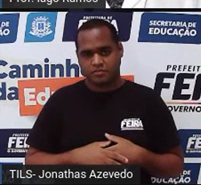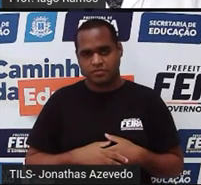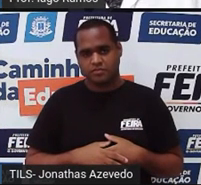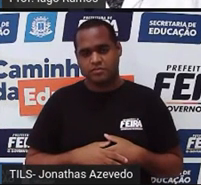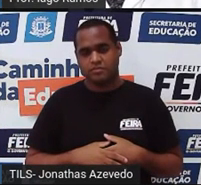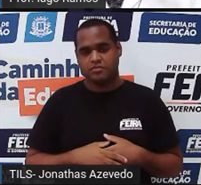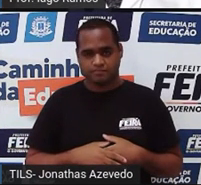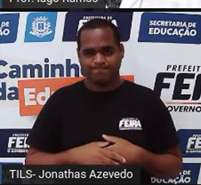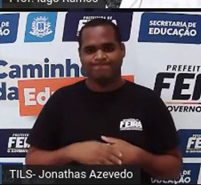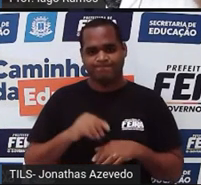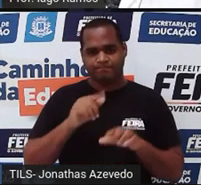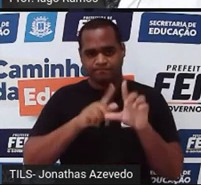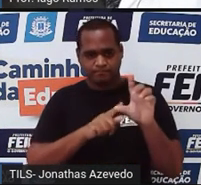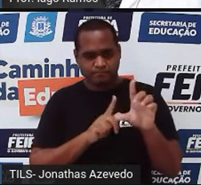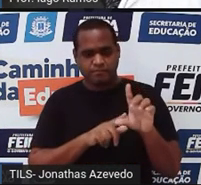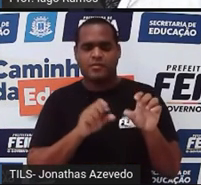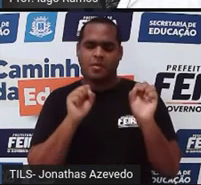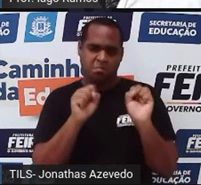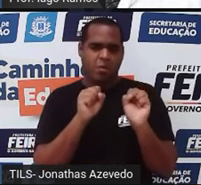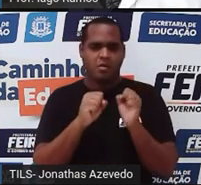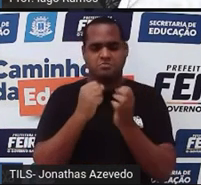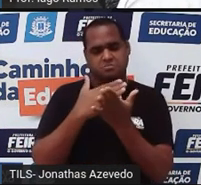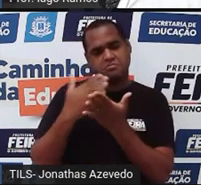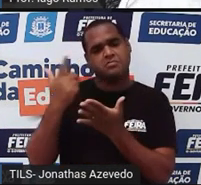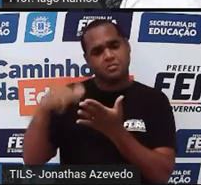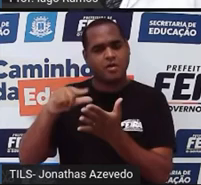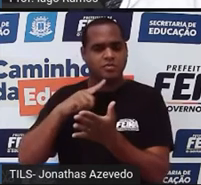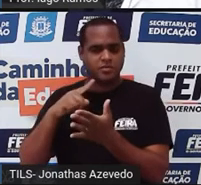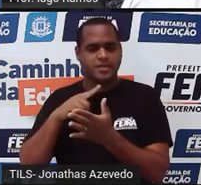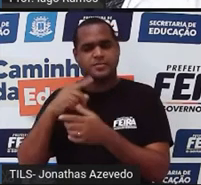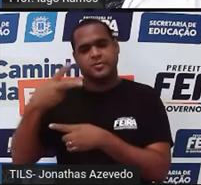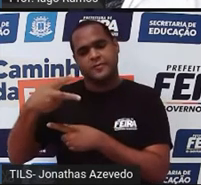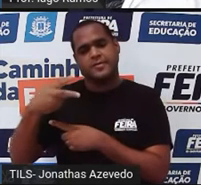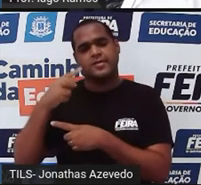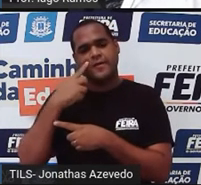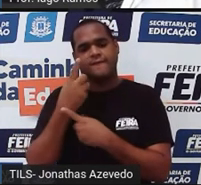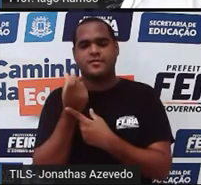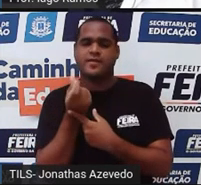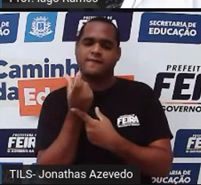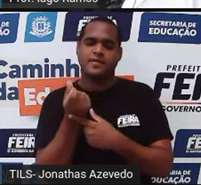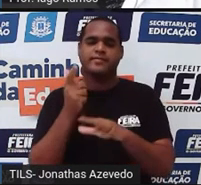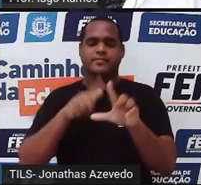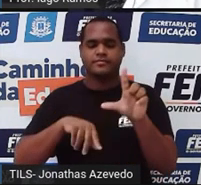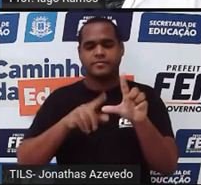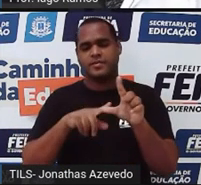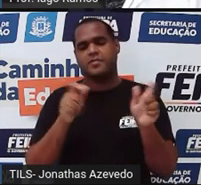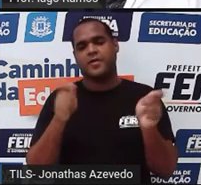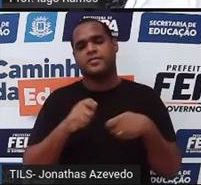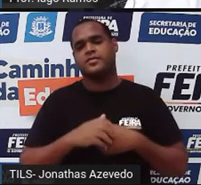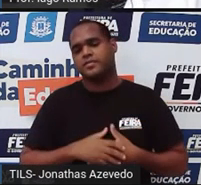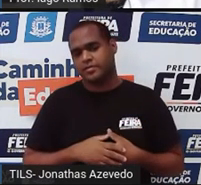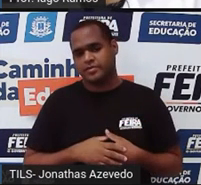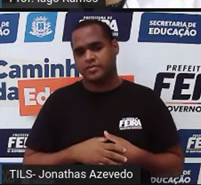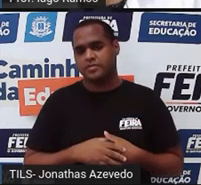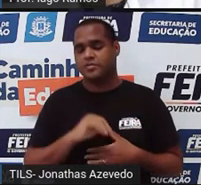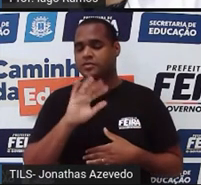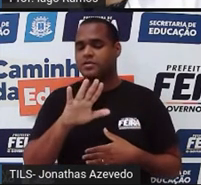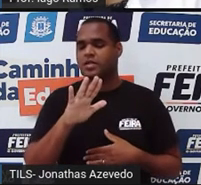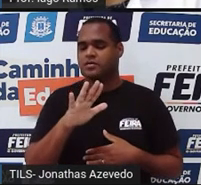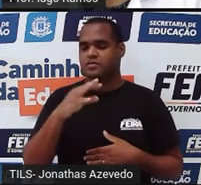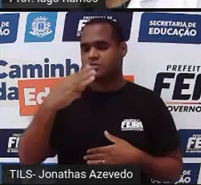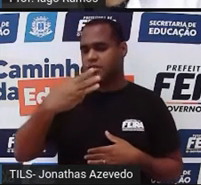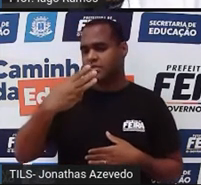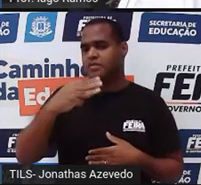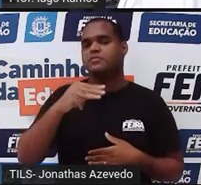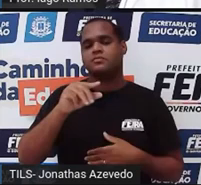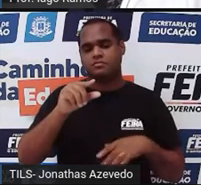A primeira letra pode ser a mesma na segunda letra, então, continua sendo as 26 letras. Já a terceira opção